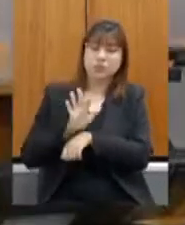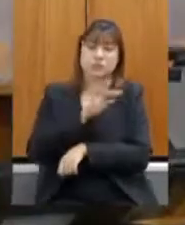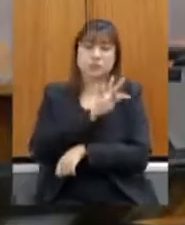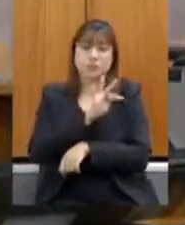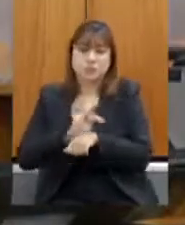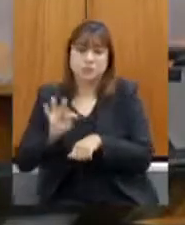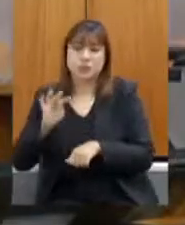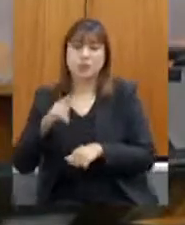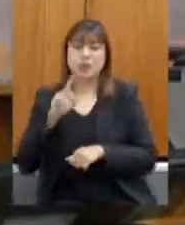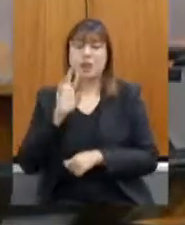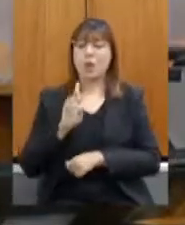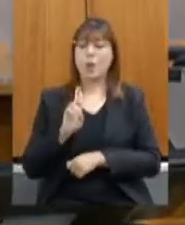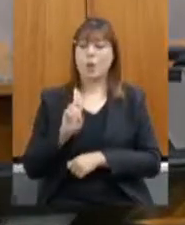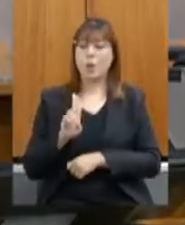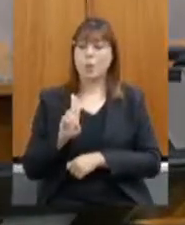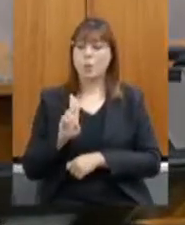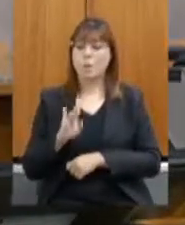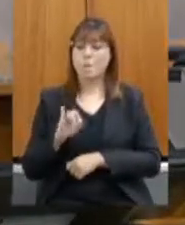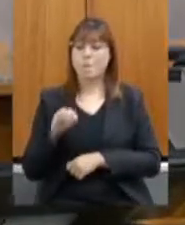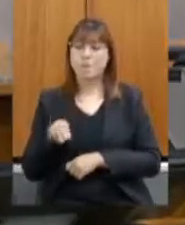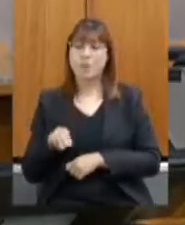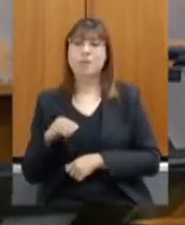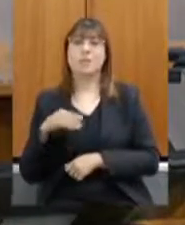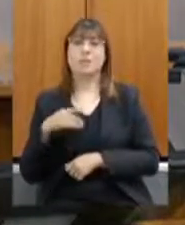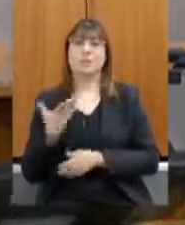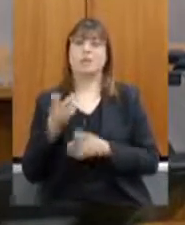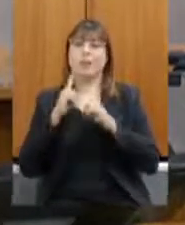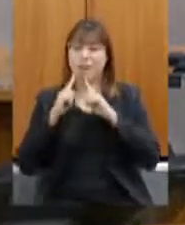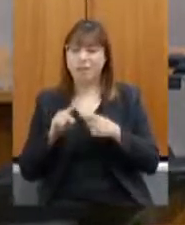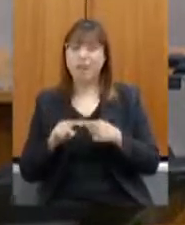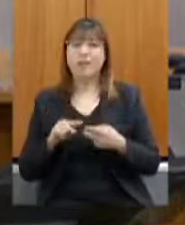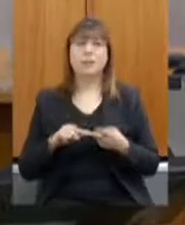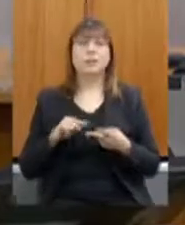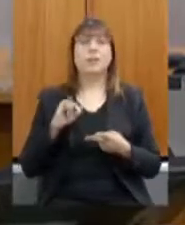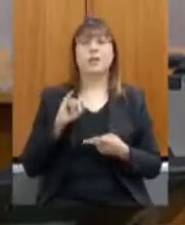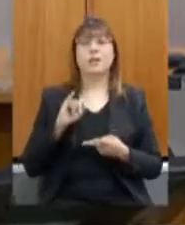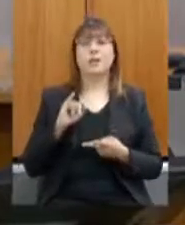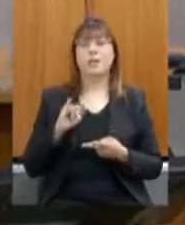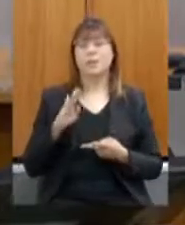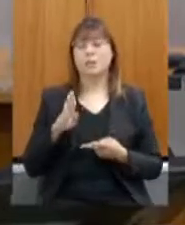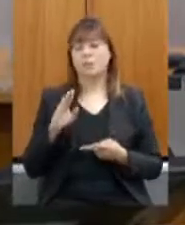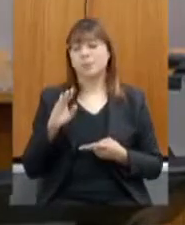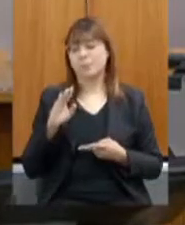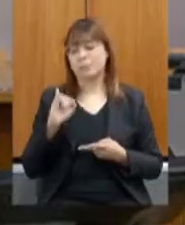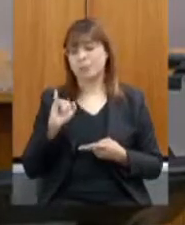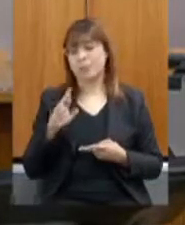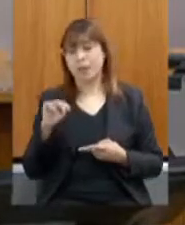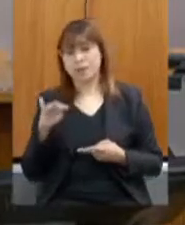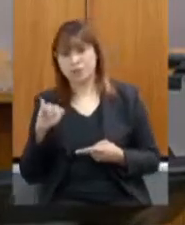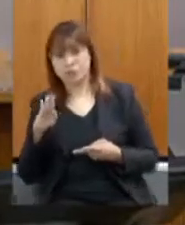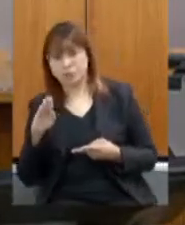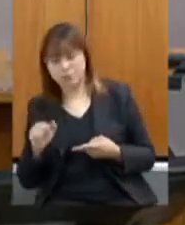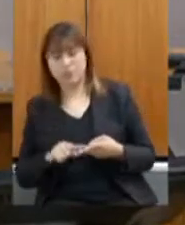ouvi isso, lá em Umburatiba eu ouvi isso, então a gente vê regiões importantes,